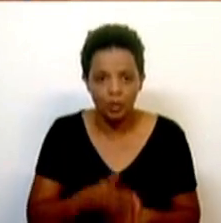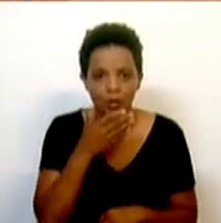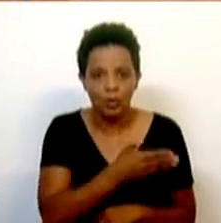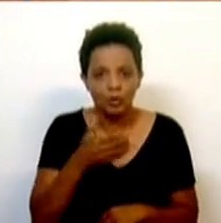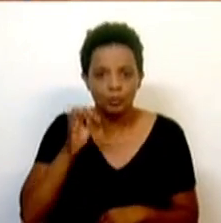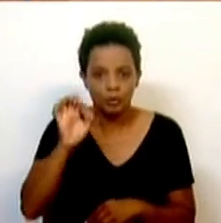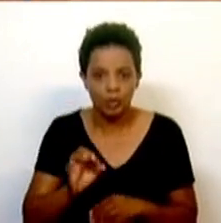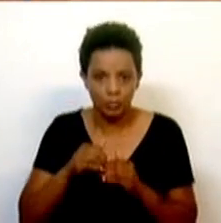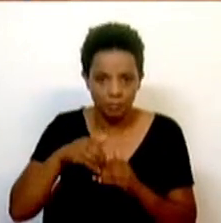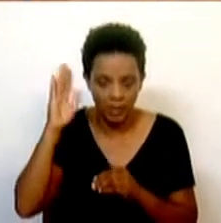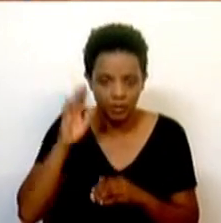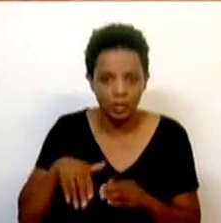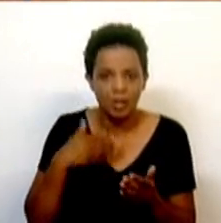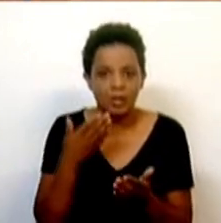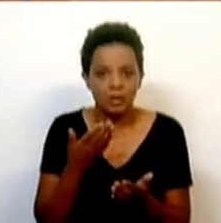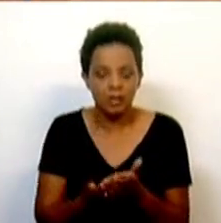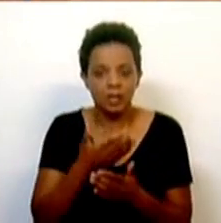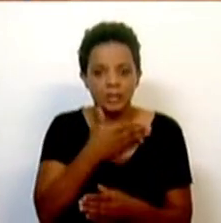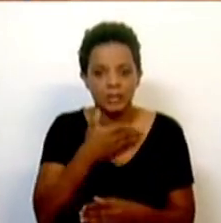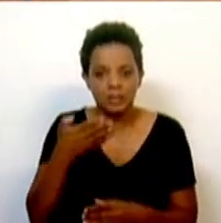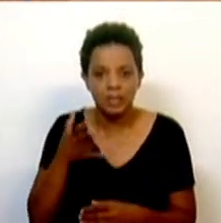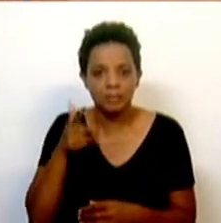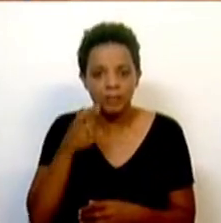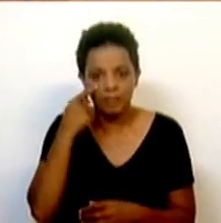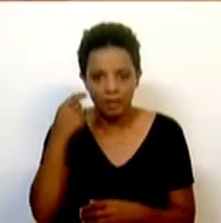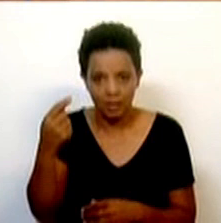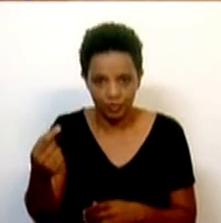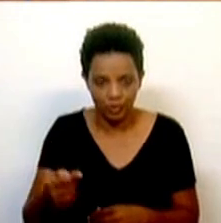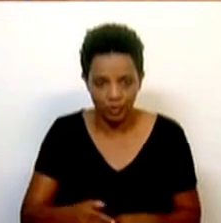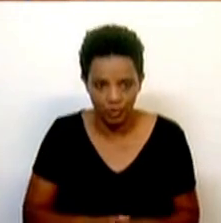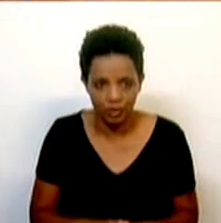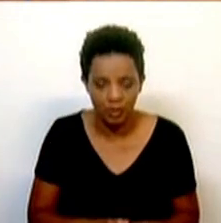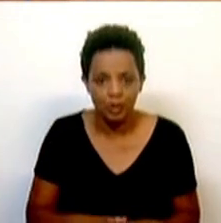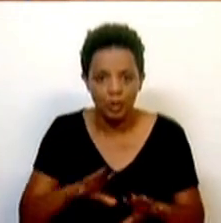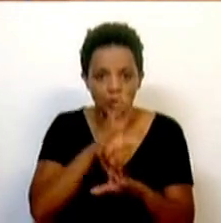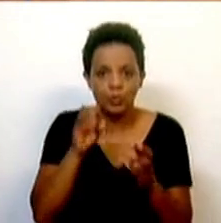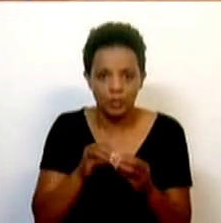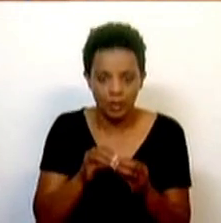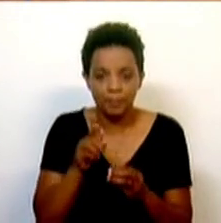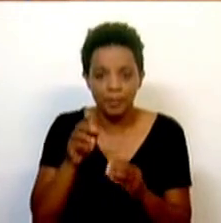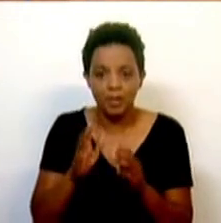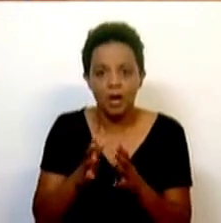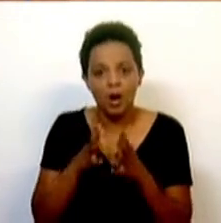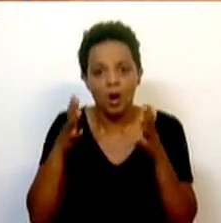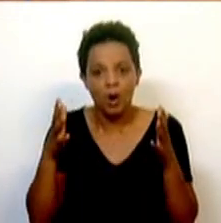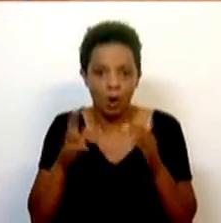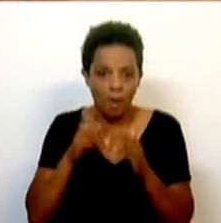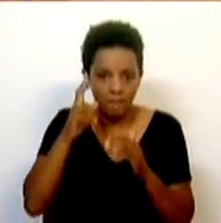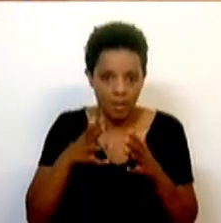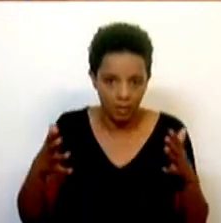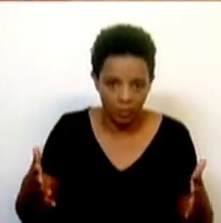11%, garantindo cerca de mais de 17 mil viagens no total. Este aumento servirá